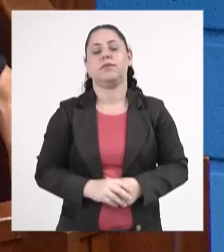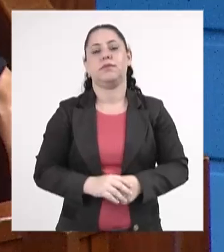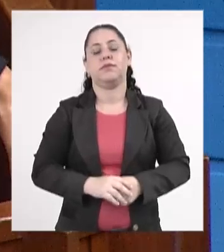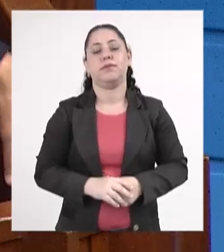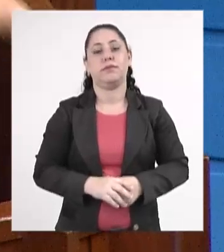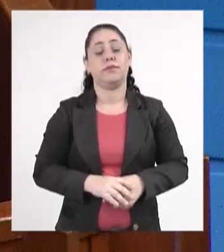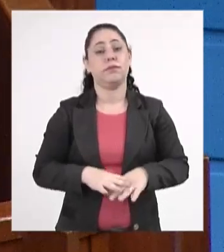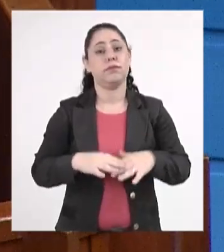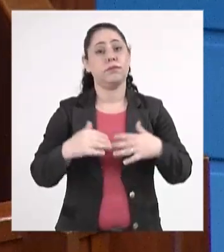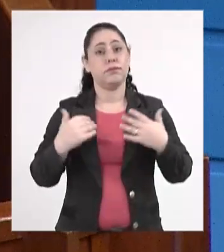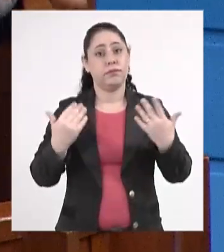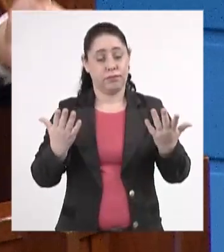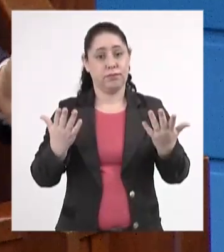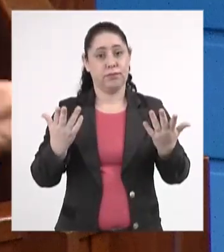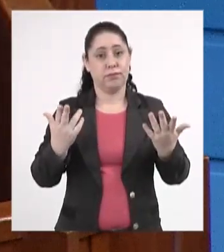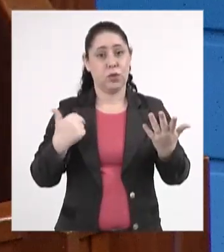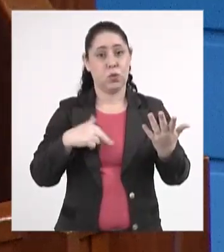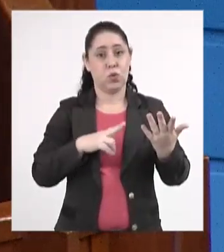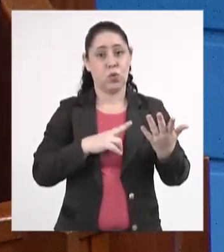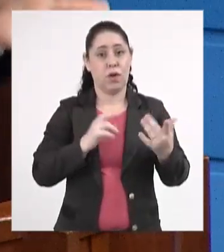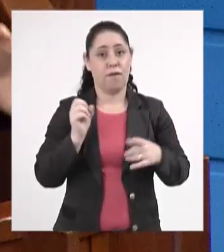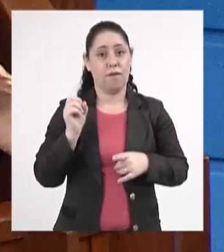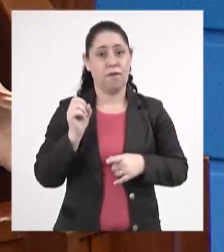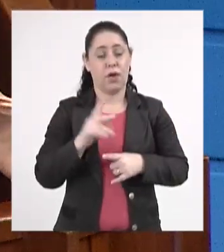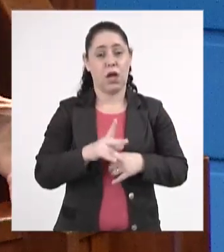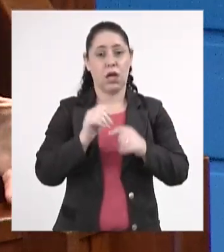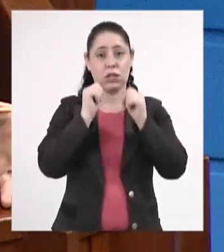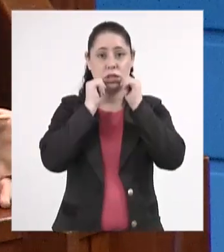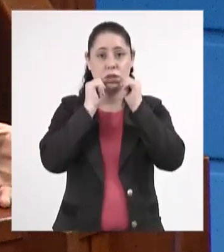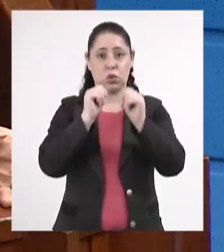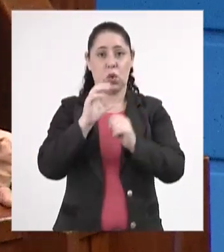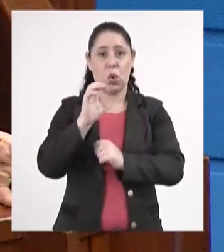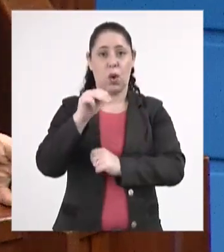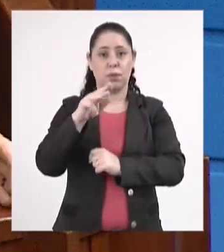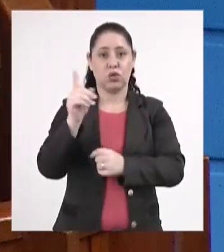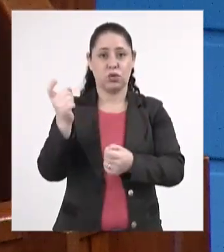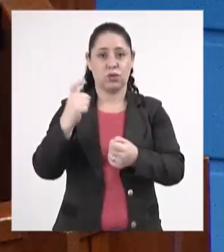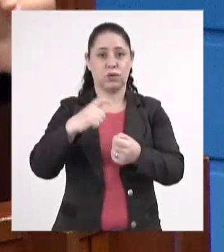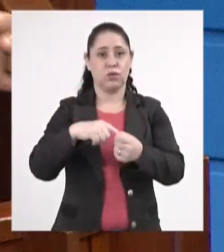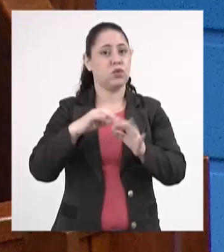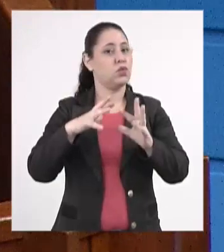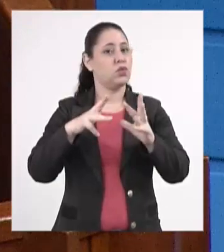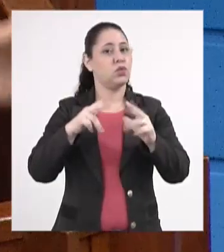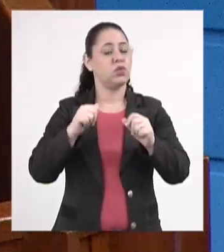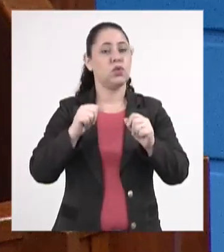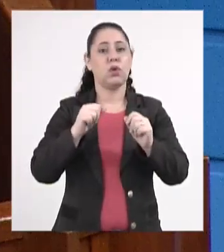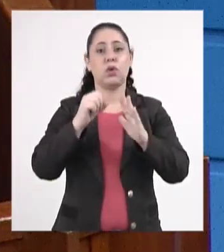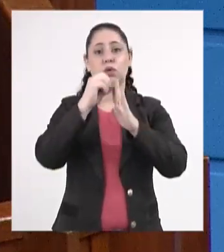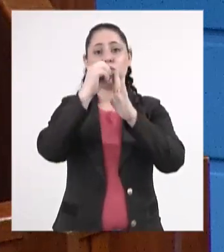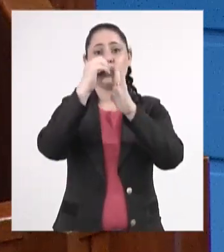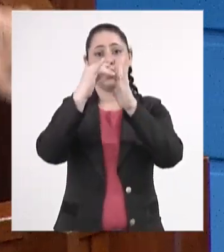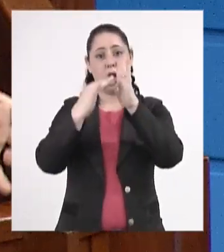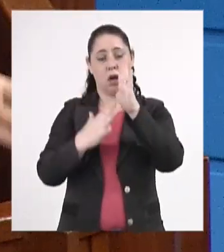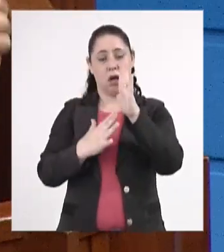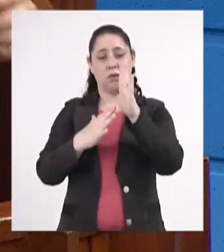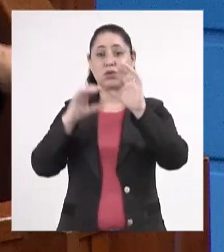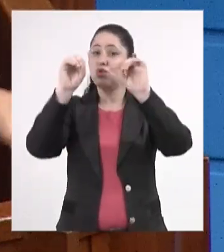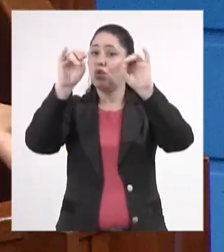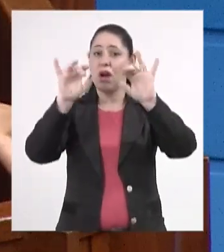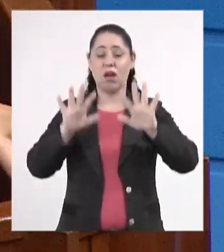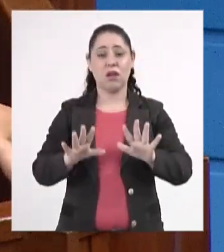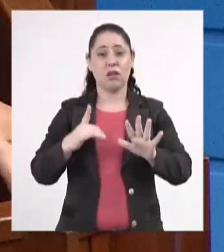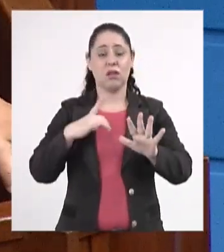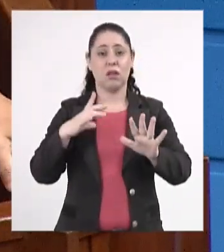Agora, todos os cargos comissionados, eles são publicados no diário oficial,